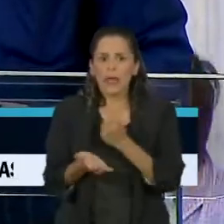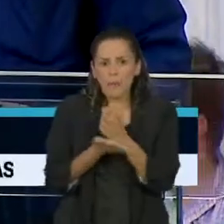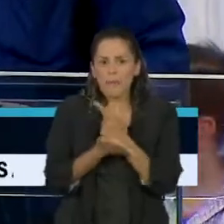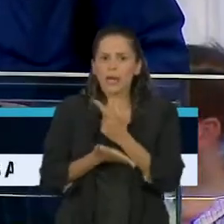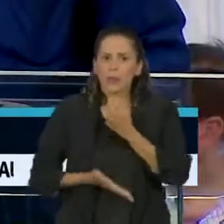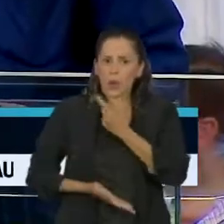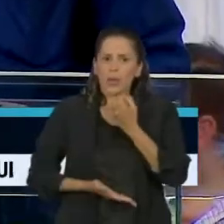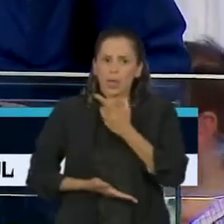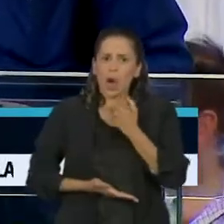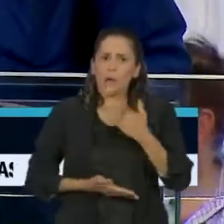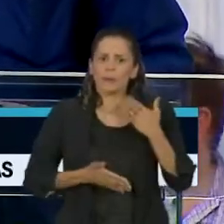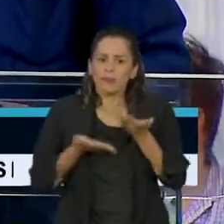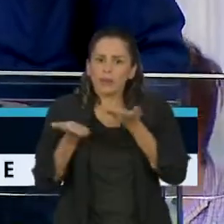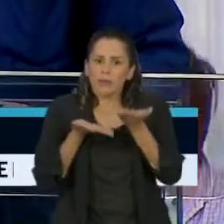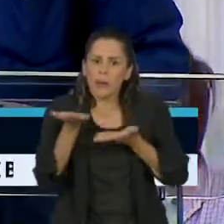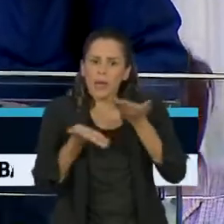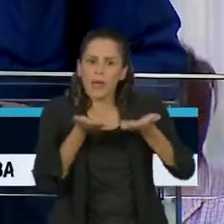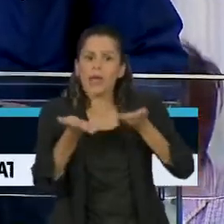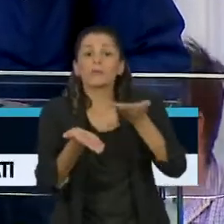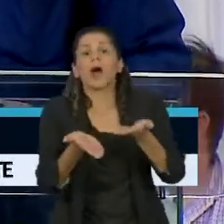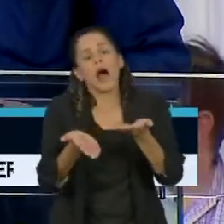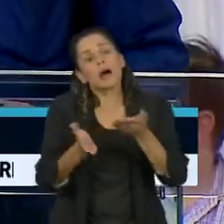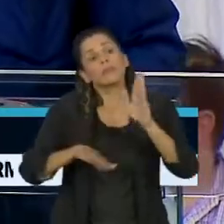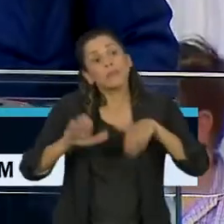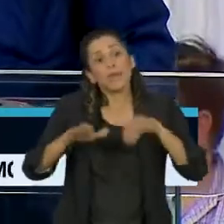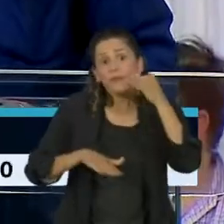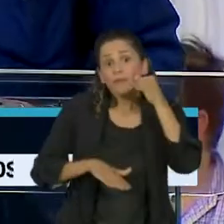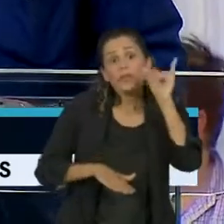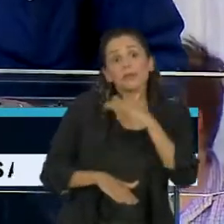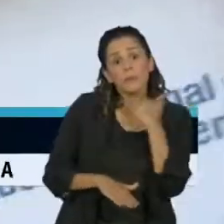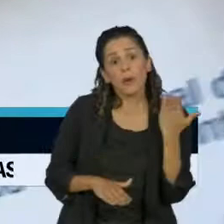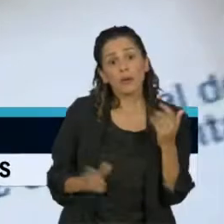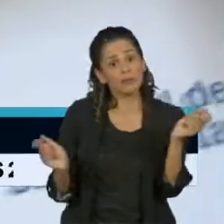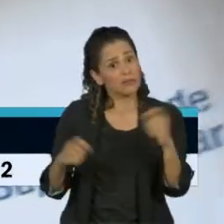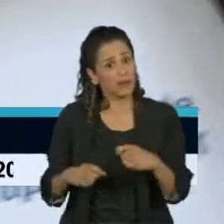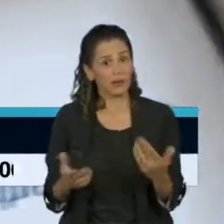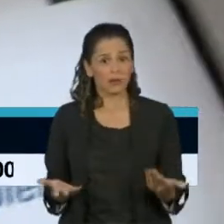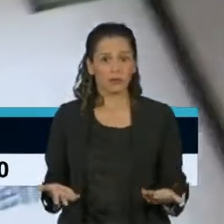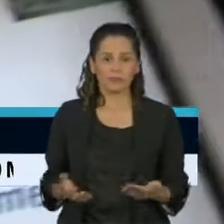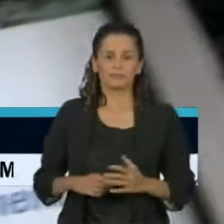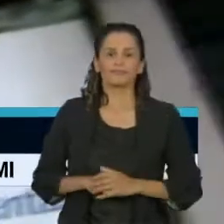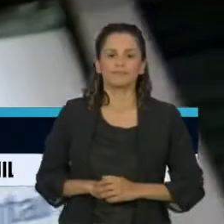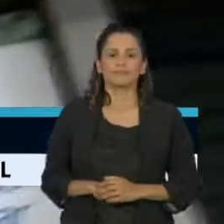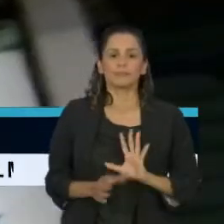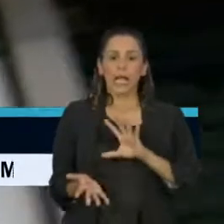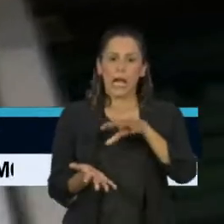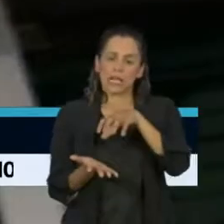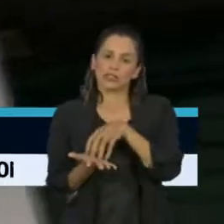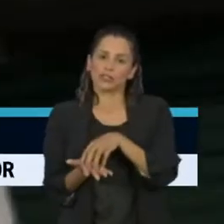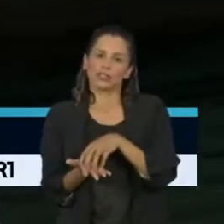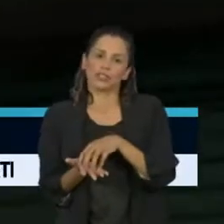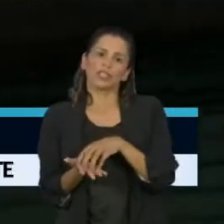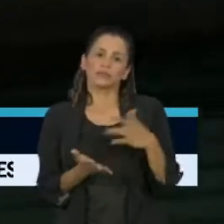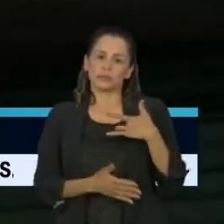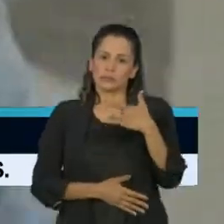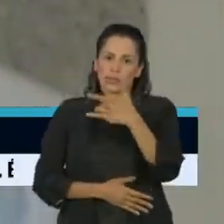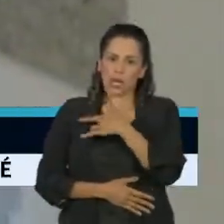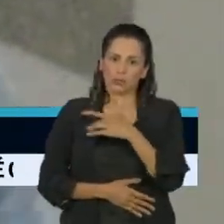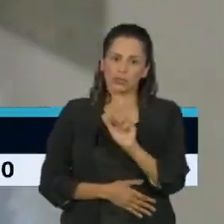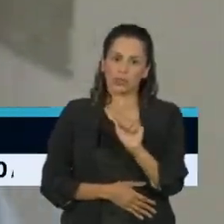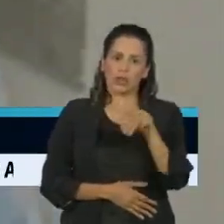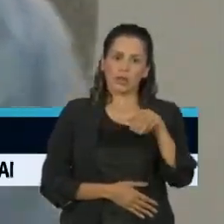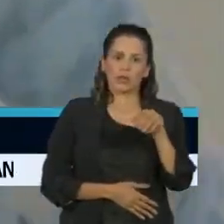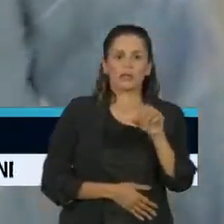com esse medicamento, poderiam essas vidas terem sido evitadas. E a Agência Nacional de Saúde Suplementar, a ANS,